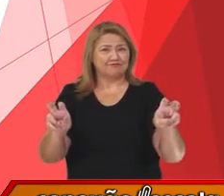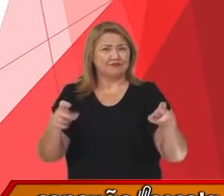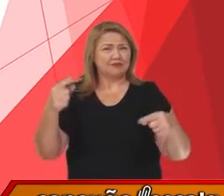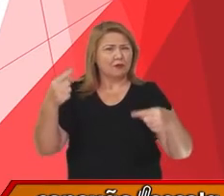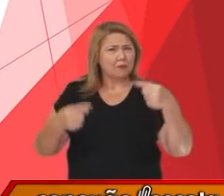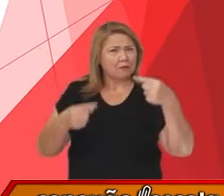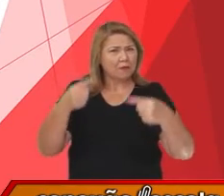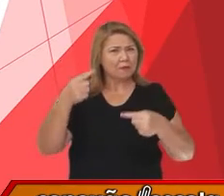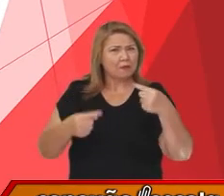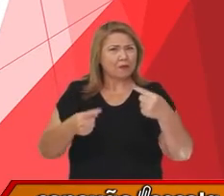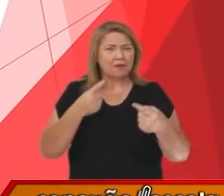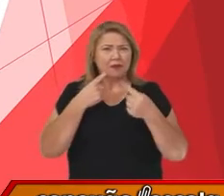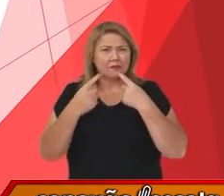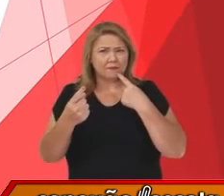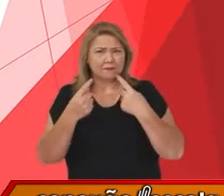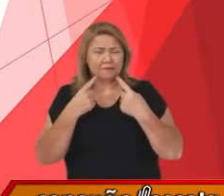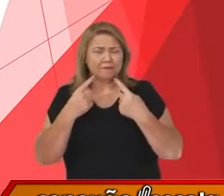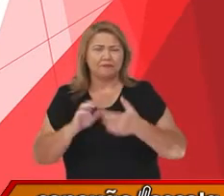discussões.